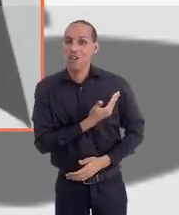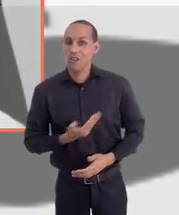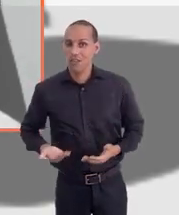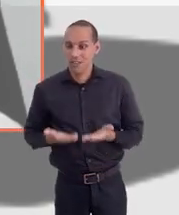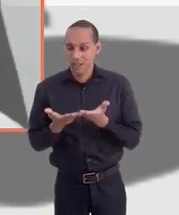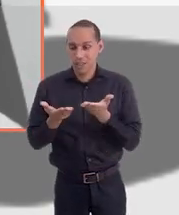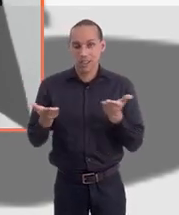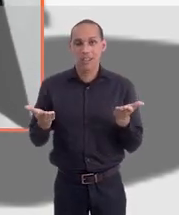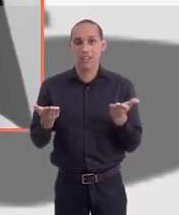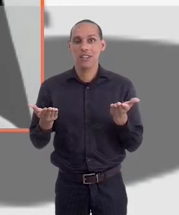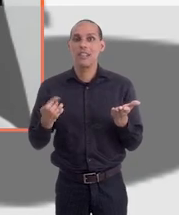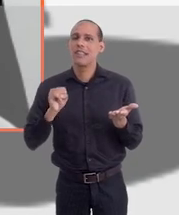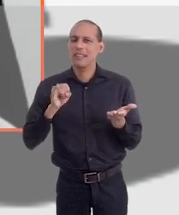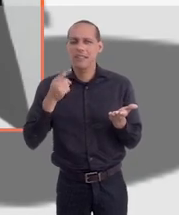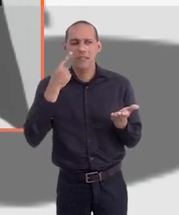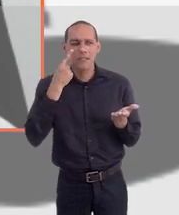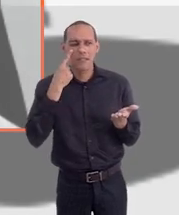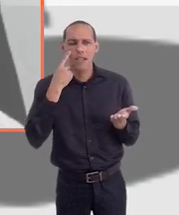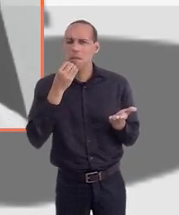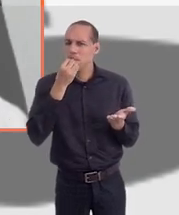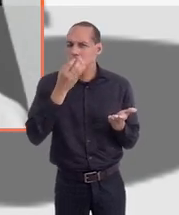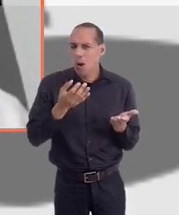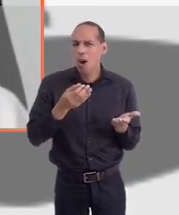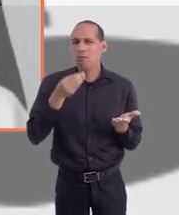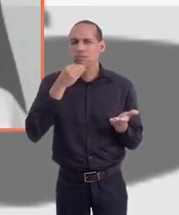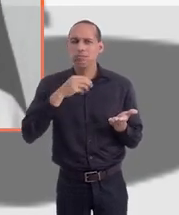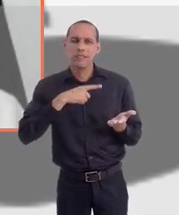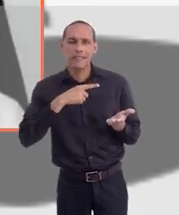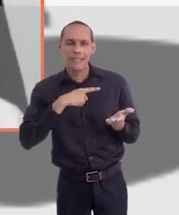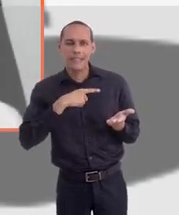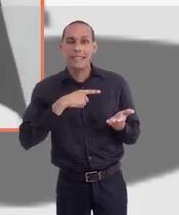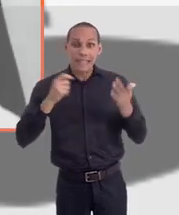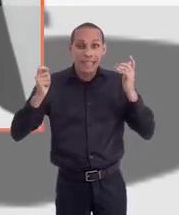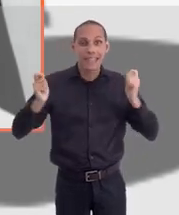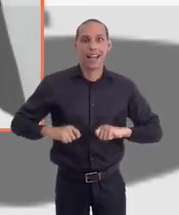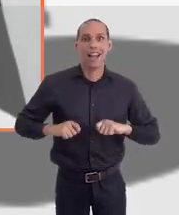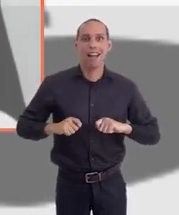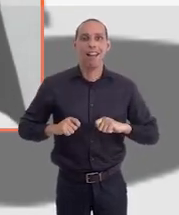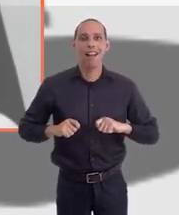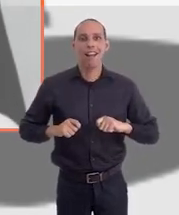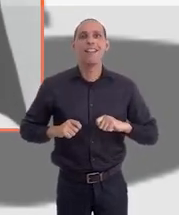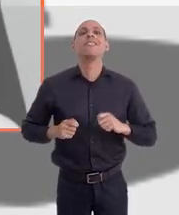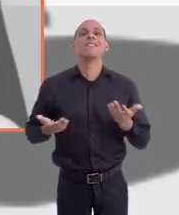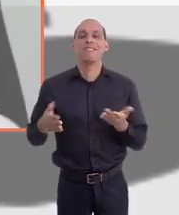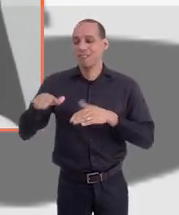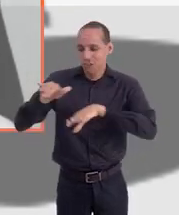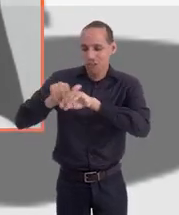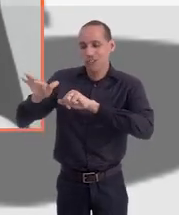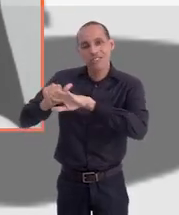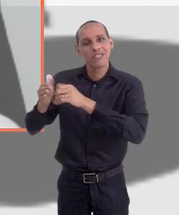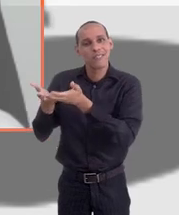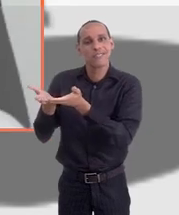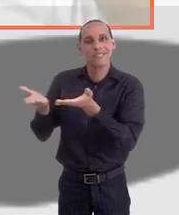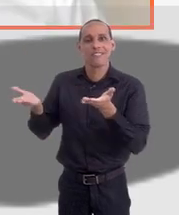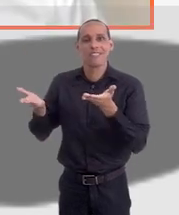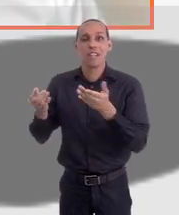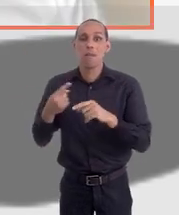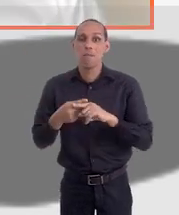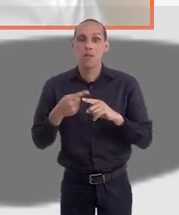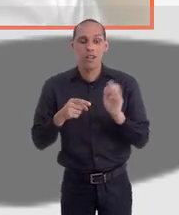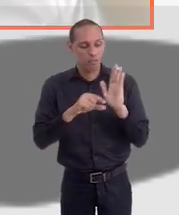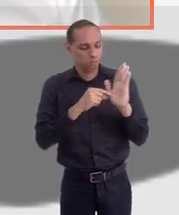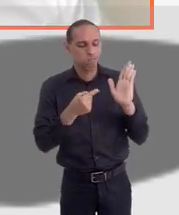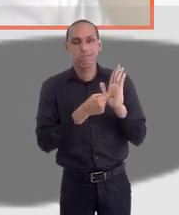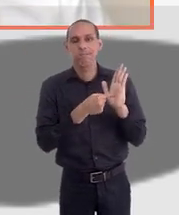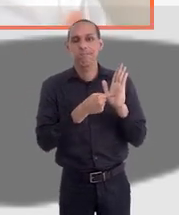governo. Se houver conveniência ou oportunidade, se for possível, ele possa fazer a nomeação desses candidatos. Porque